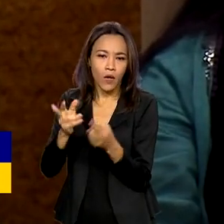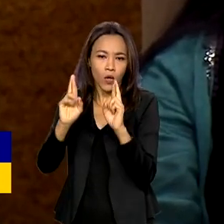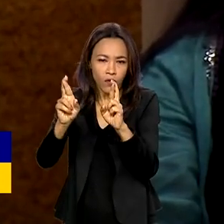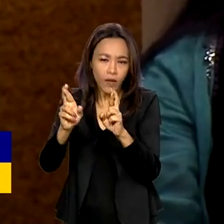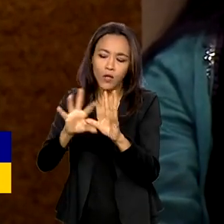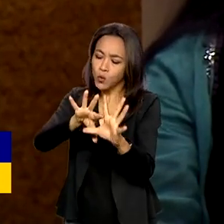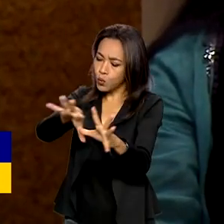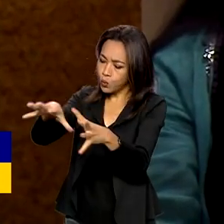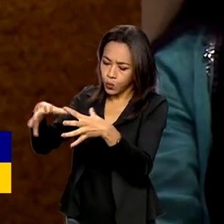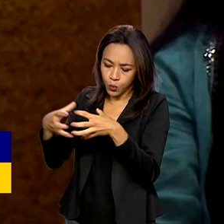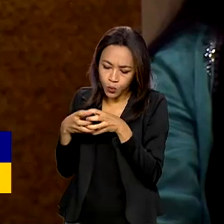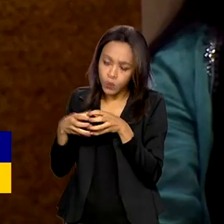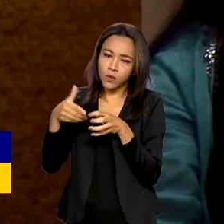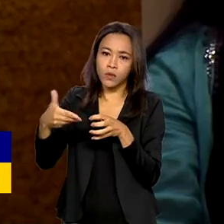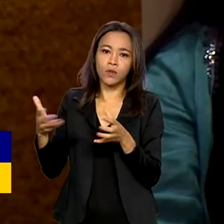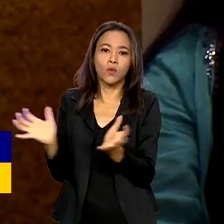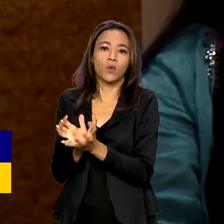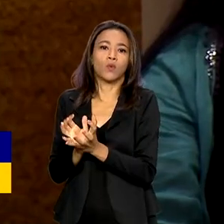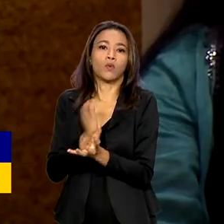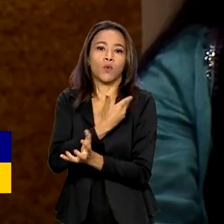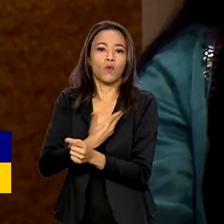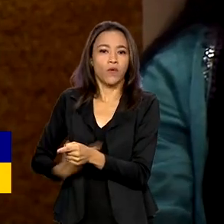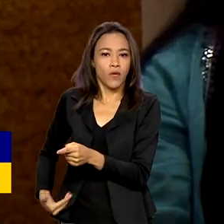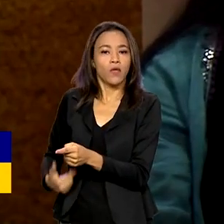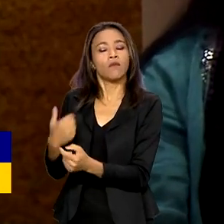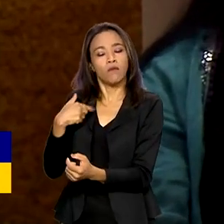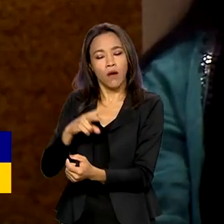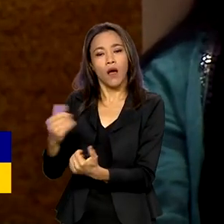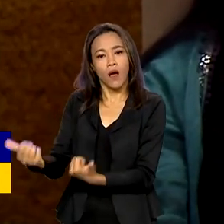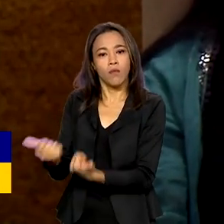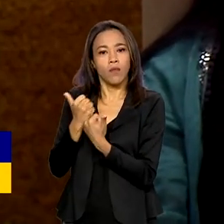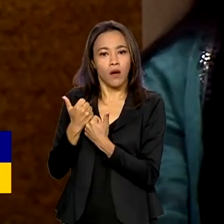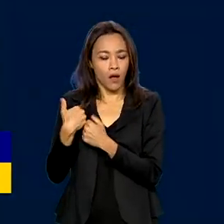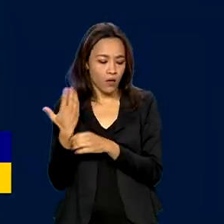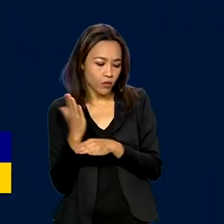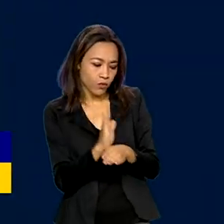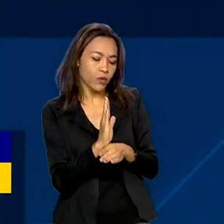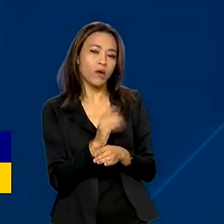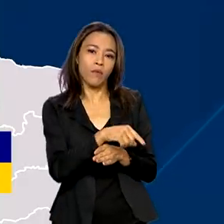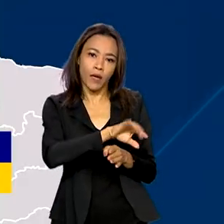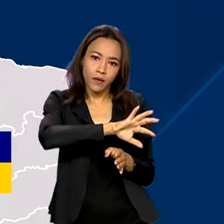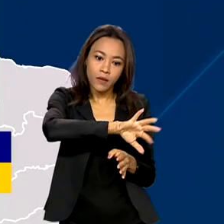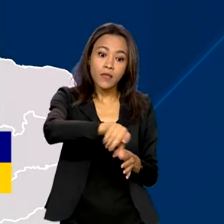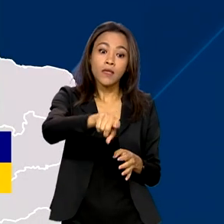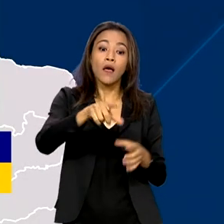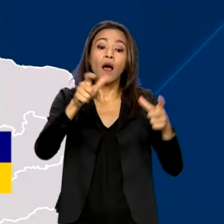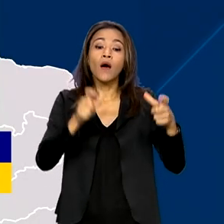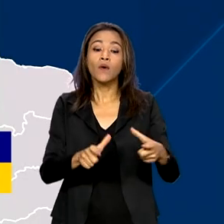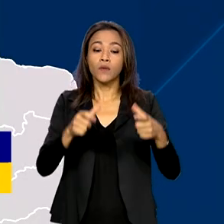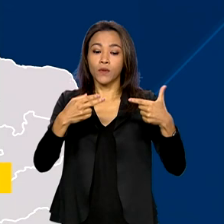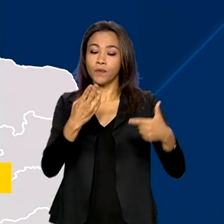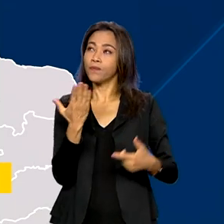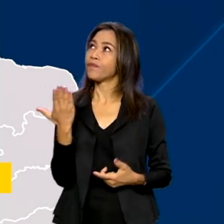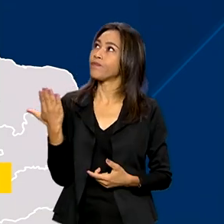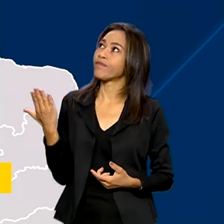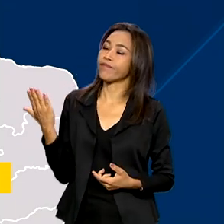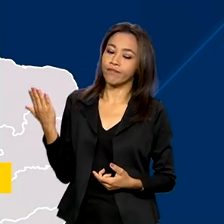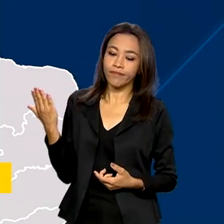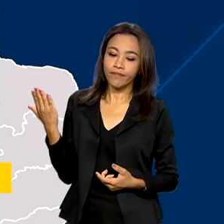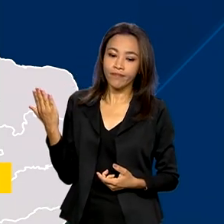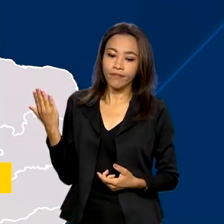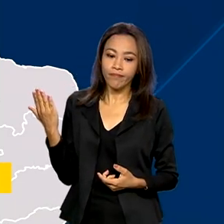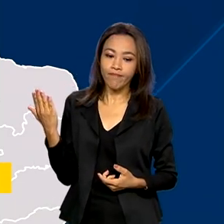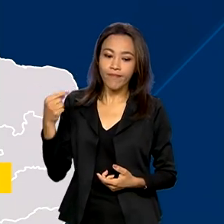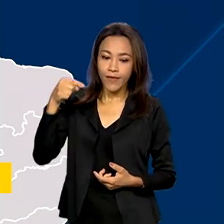esses órgãos de governo de forma conjunta estarão atuando na região. Localizada no nordeste do Pará, a terra